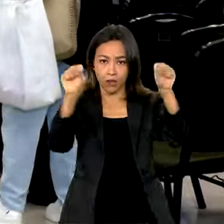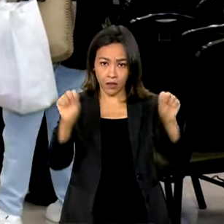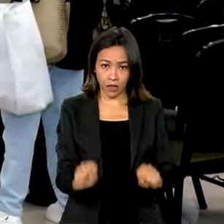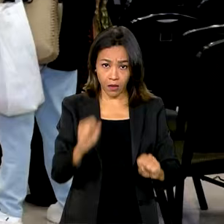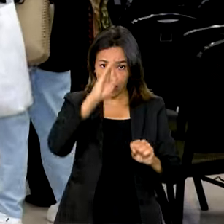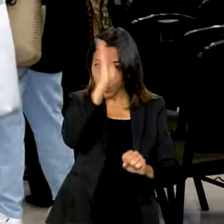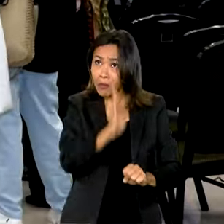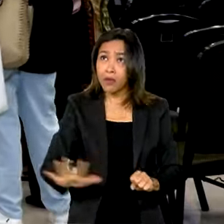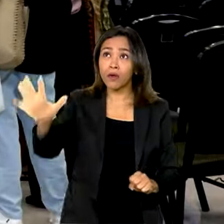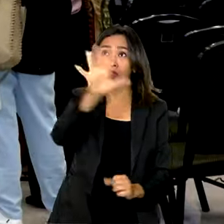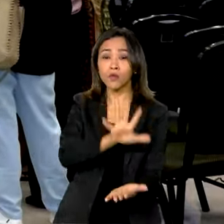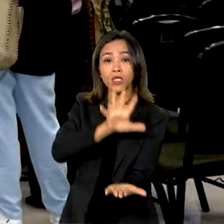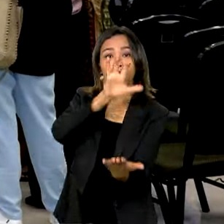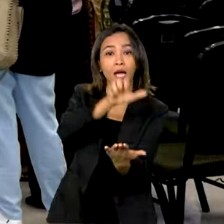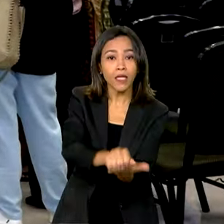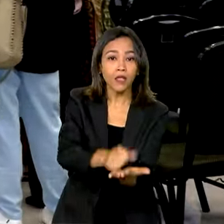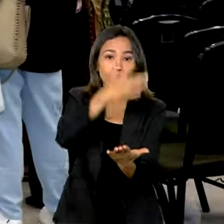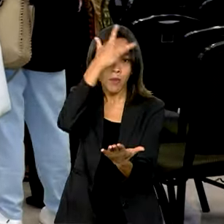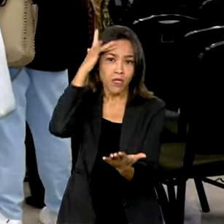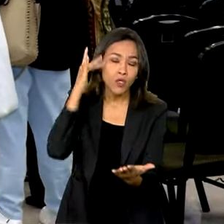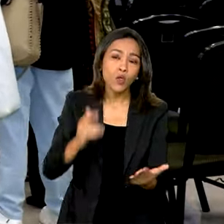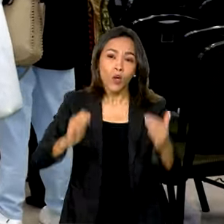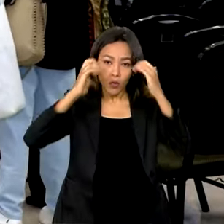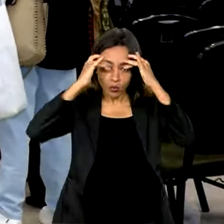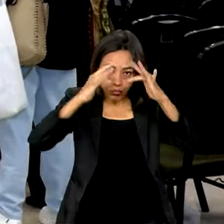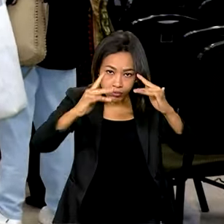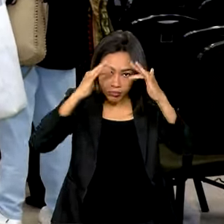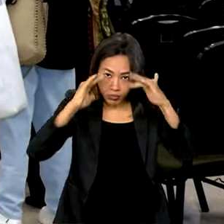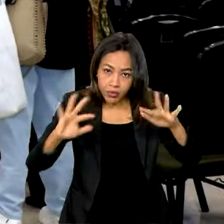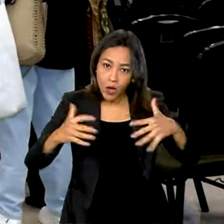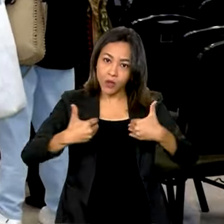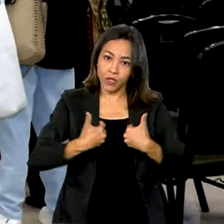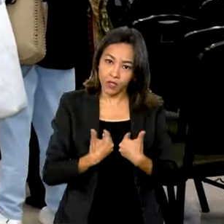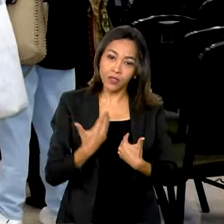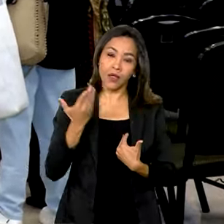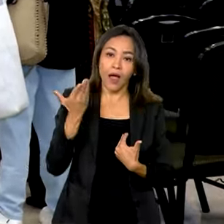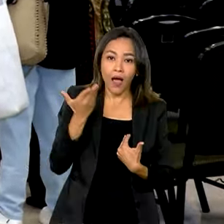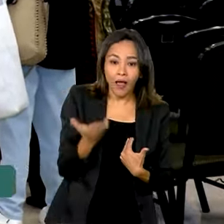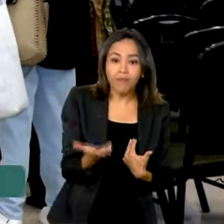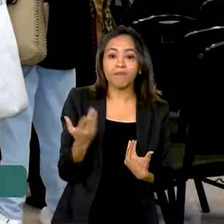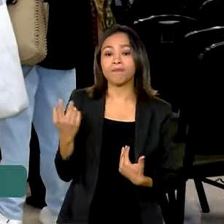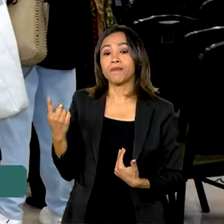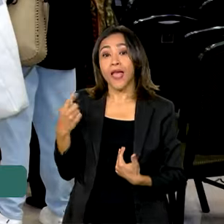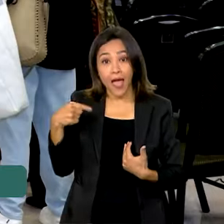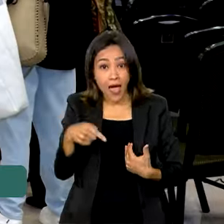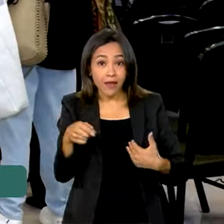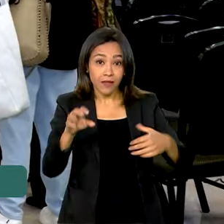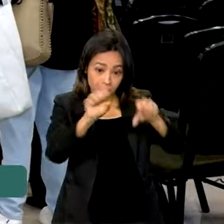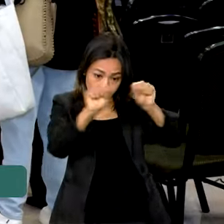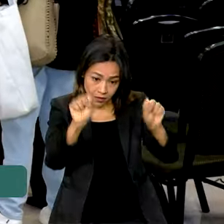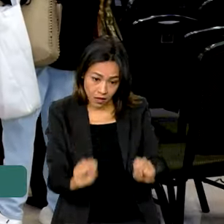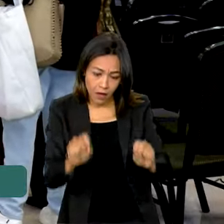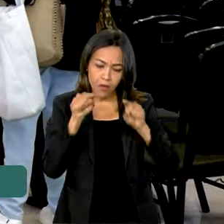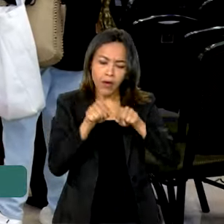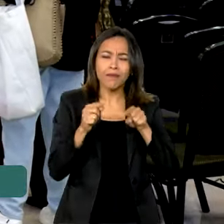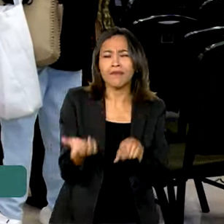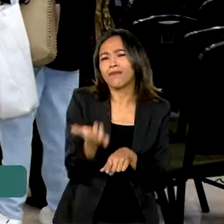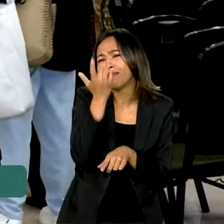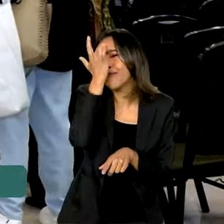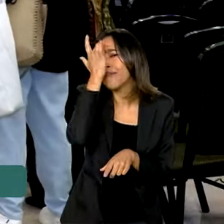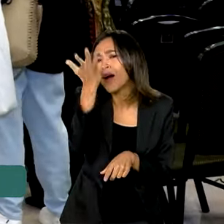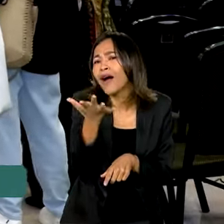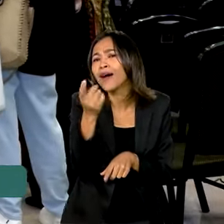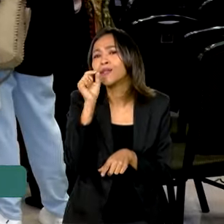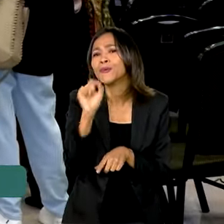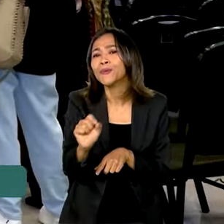Cadastro da Pessoa com Transtorno do Espectro Autista, o CISTEA. A ferramenta pretende facilitar a